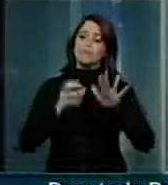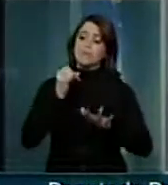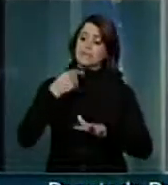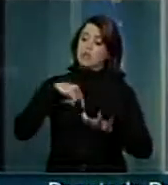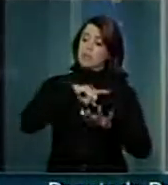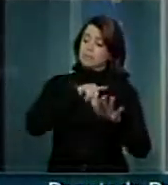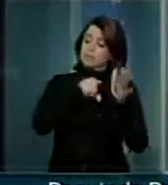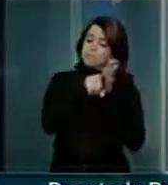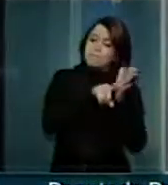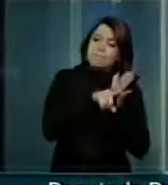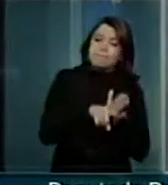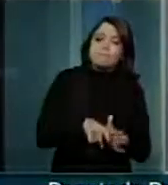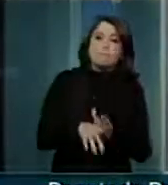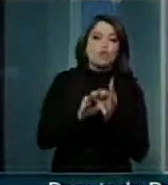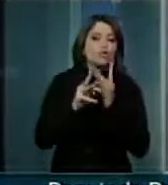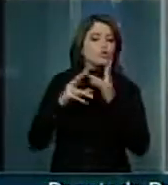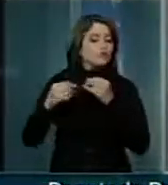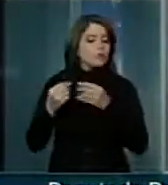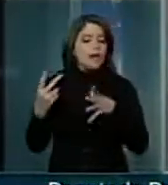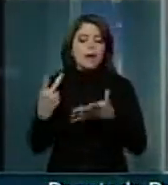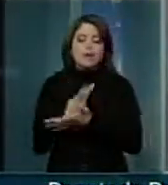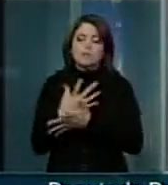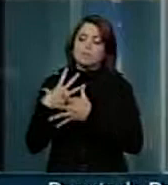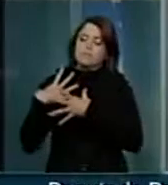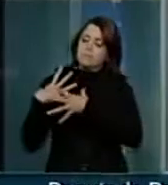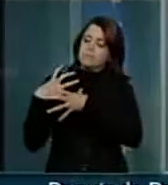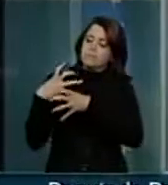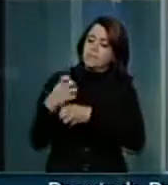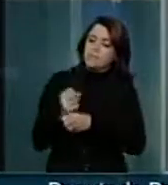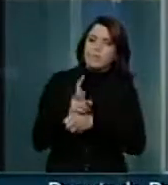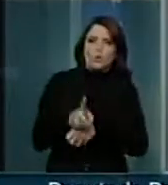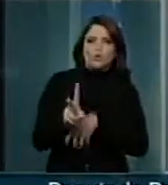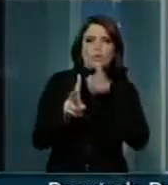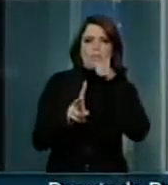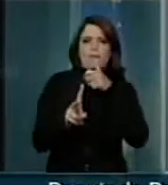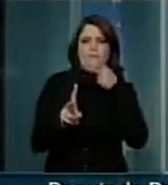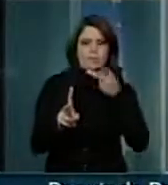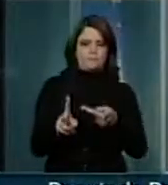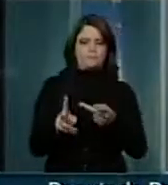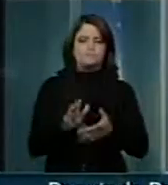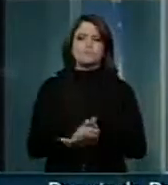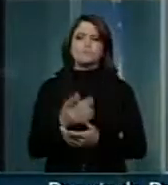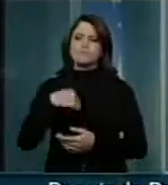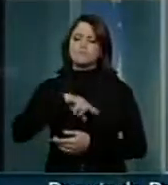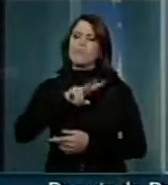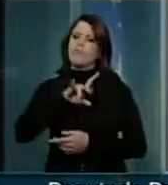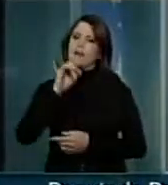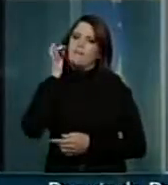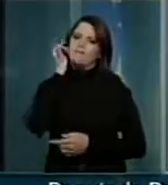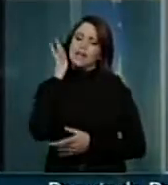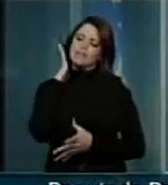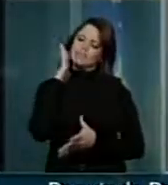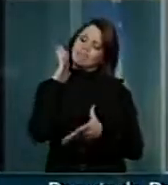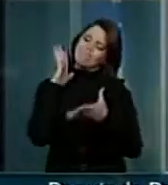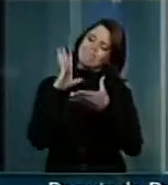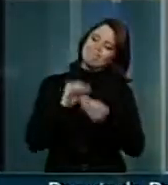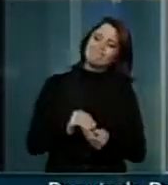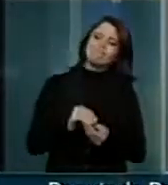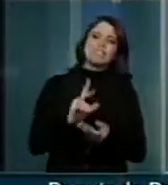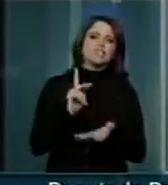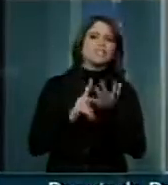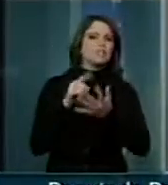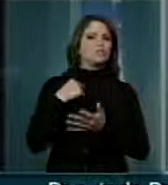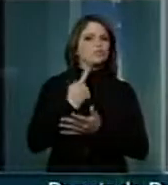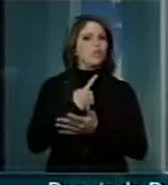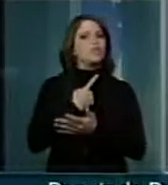analisarmos tudo isso seriamente, continua a senhora Grand, iremos facilmente compreender que nós